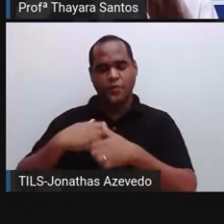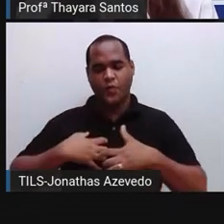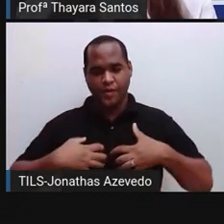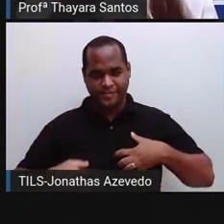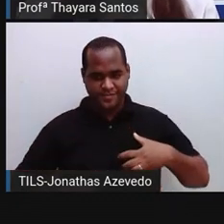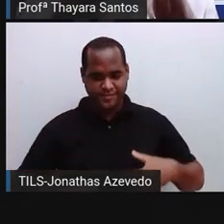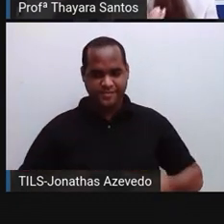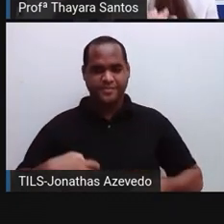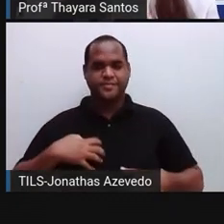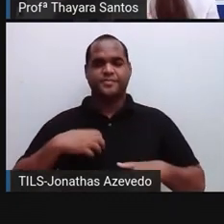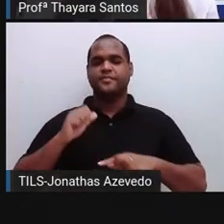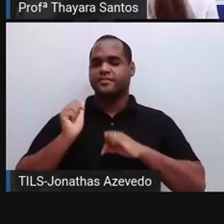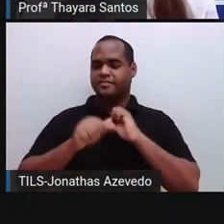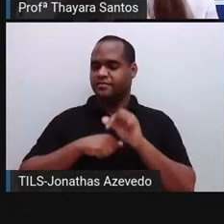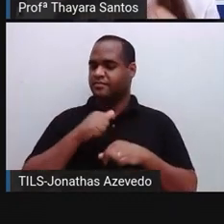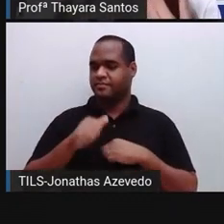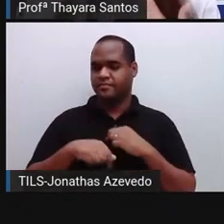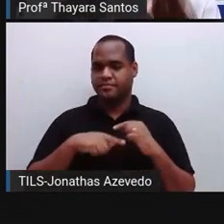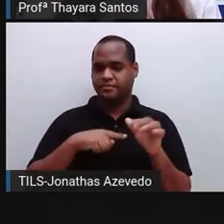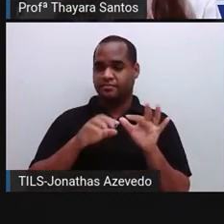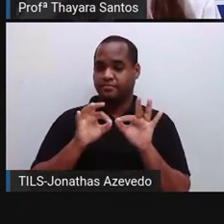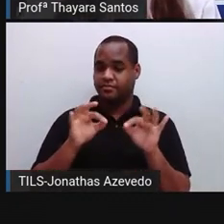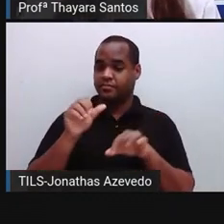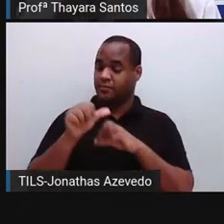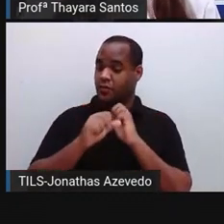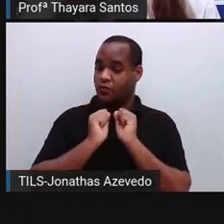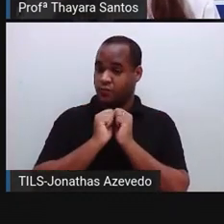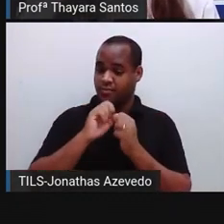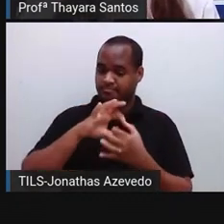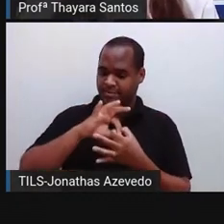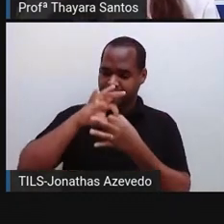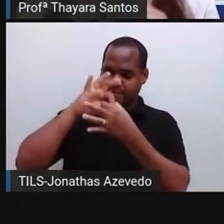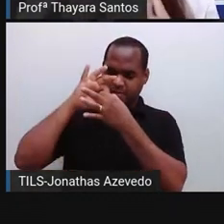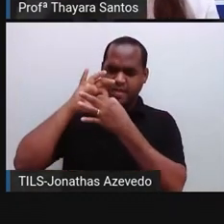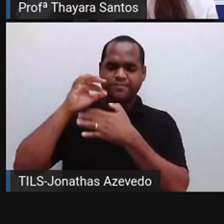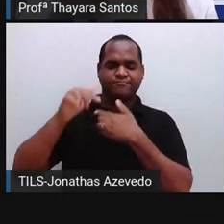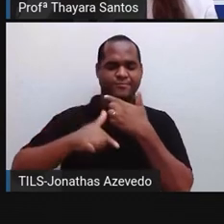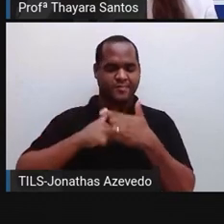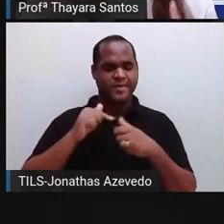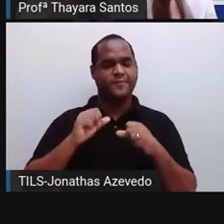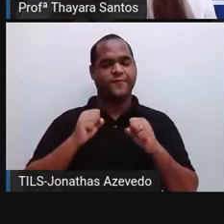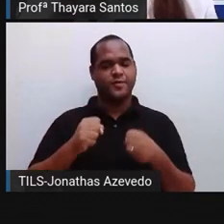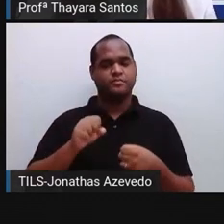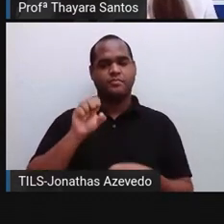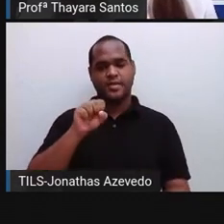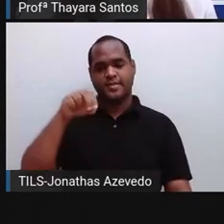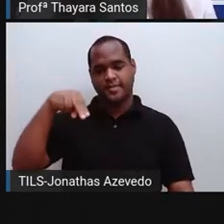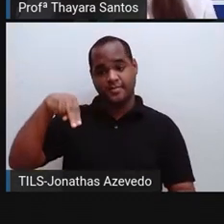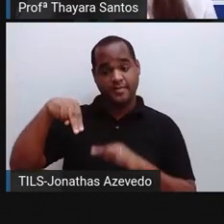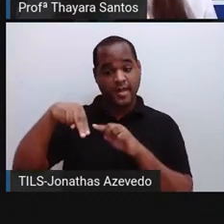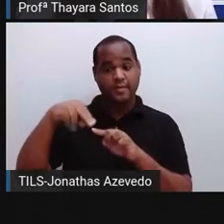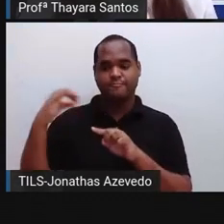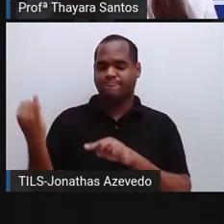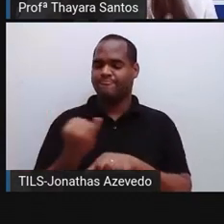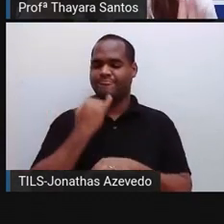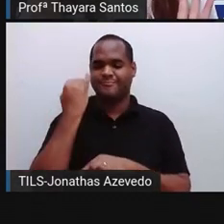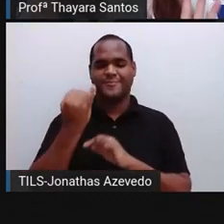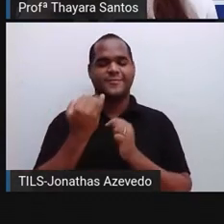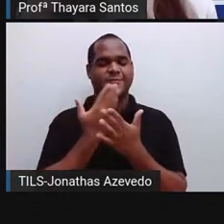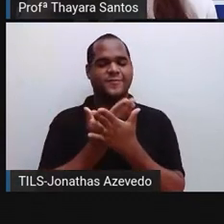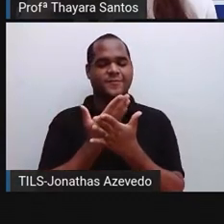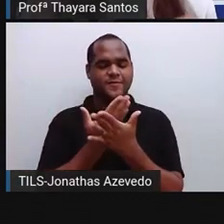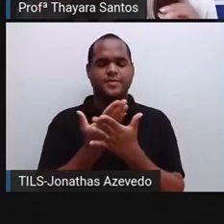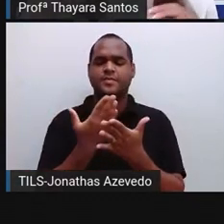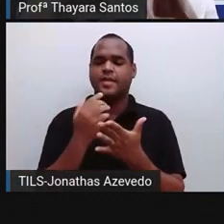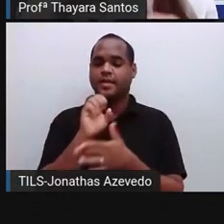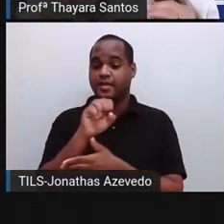órgãos, os órgãos se juntam e funcionam juntos, formando um sistema, que é o nosso objeto de estudo hoje. Então, o